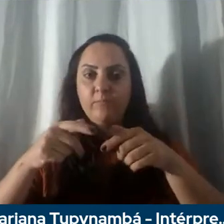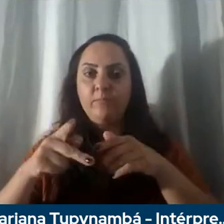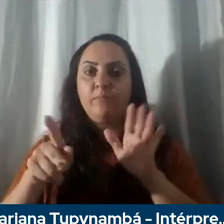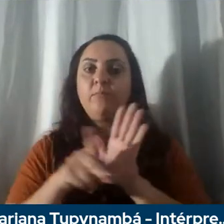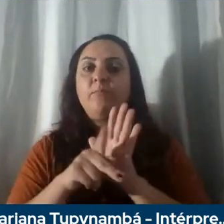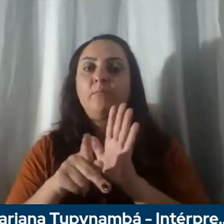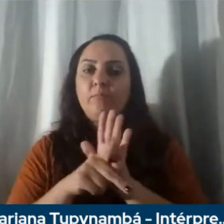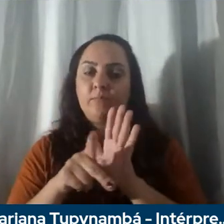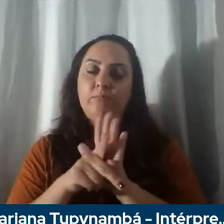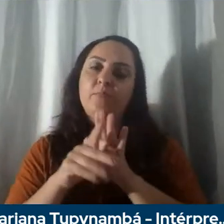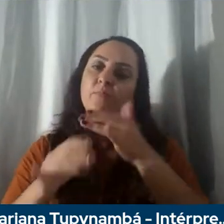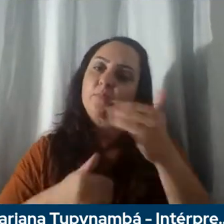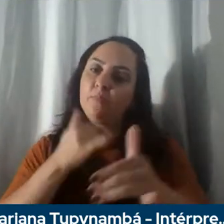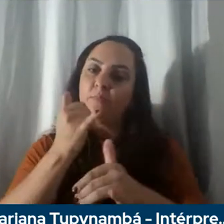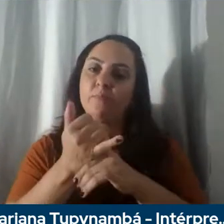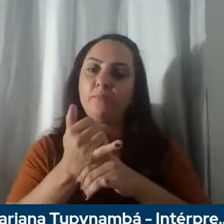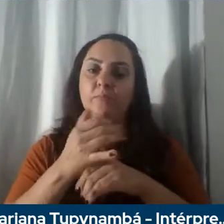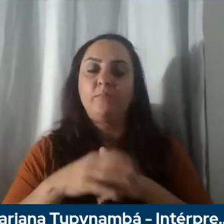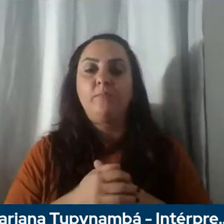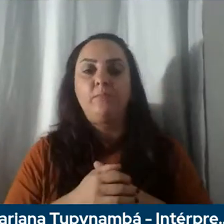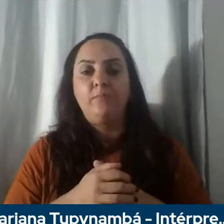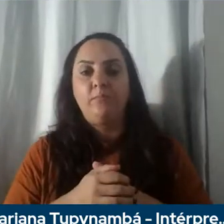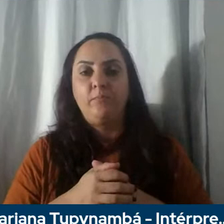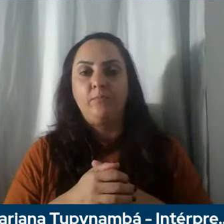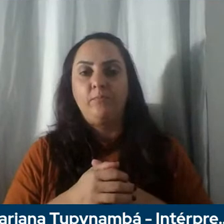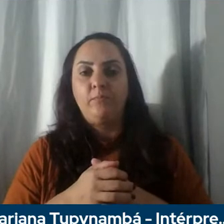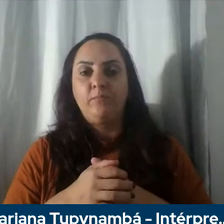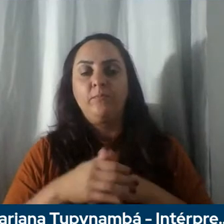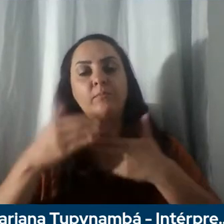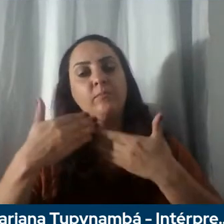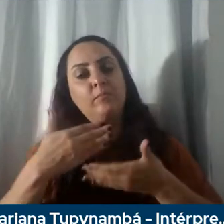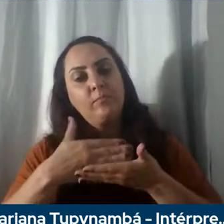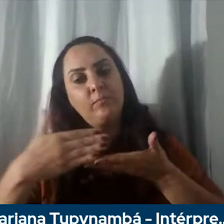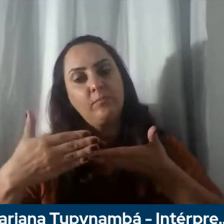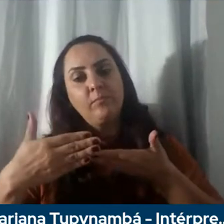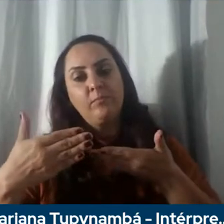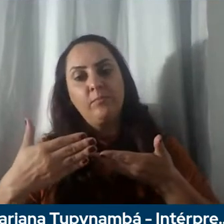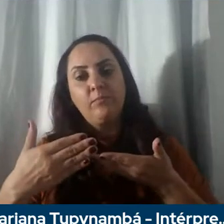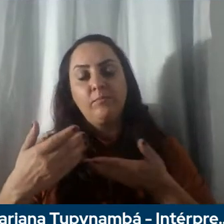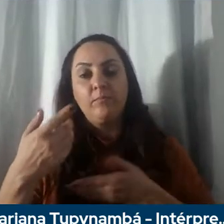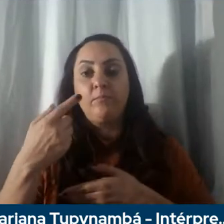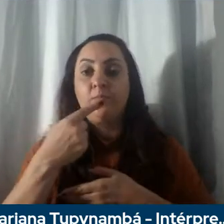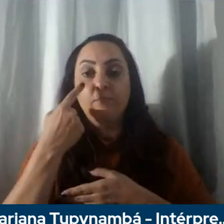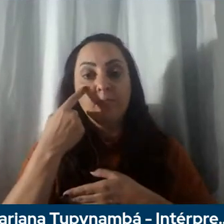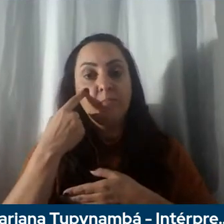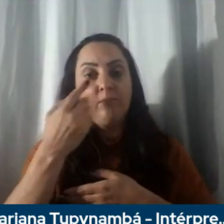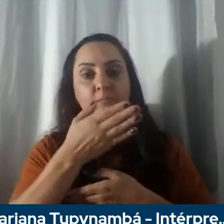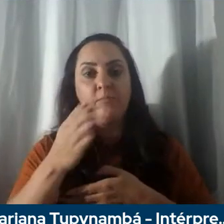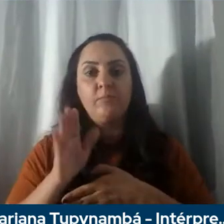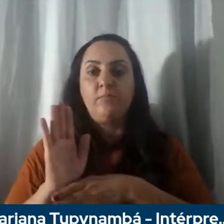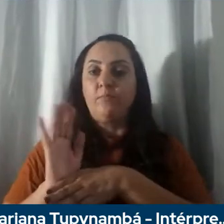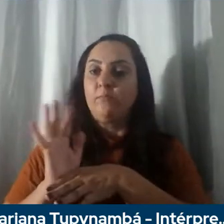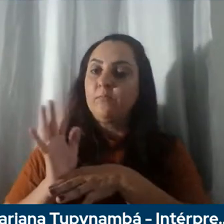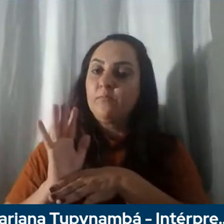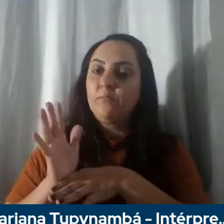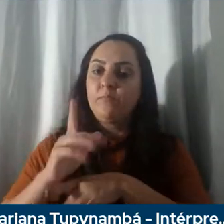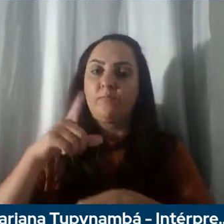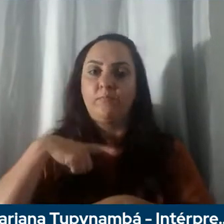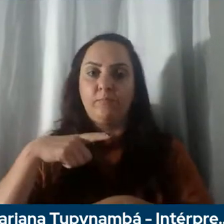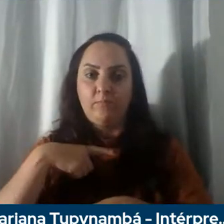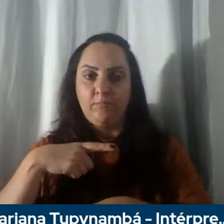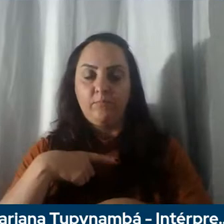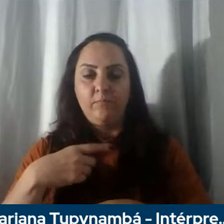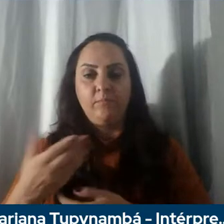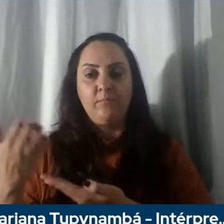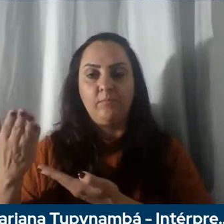Minas Lives no YouTube. Abrindo o evento, exibiremos o vídeo institucional do Instituto Politécnico da PUC Minas.